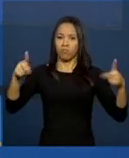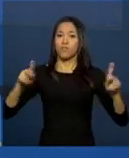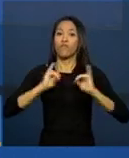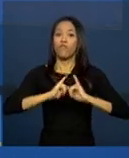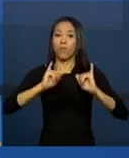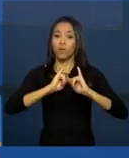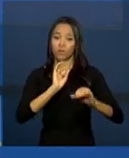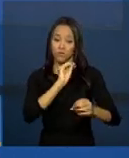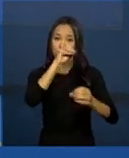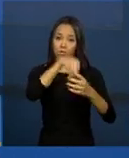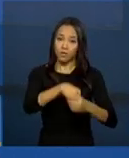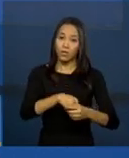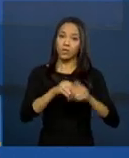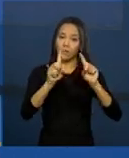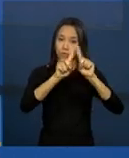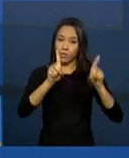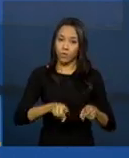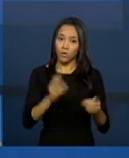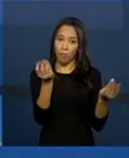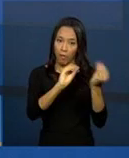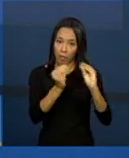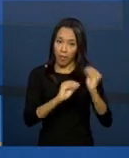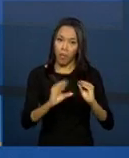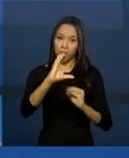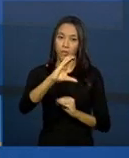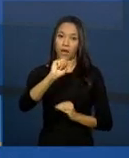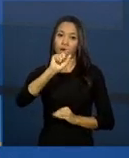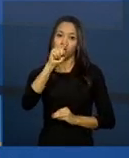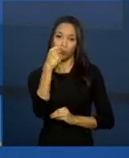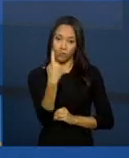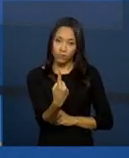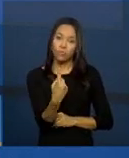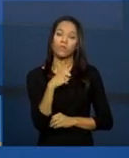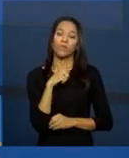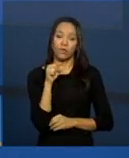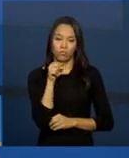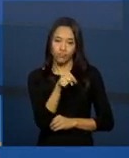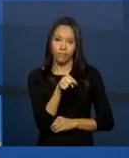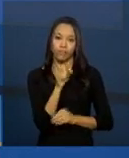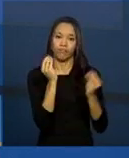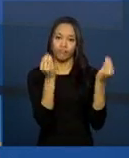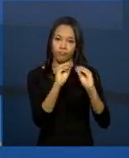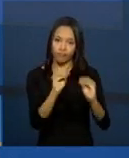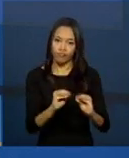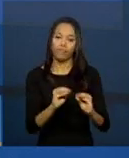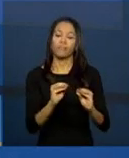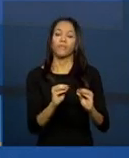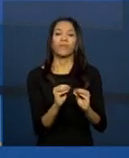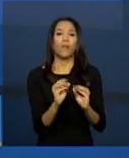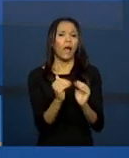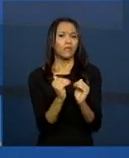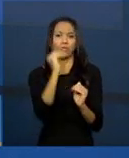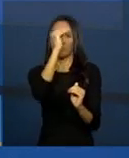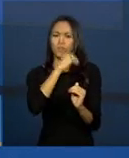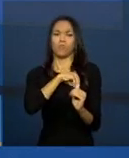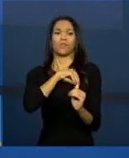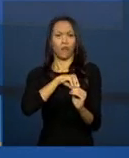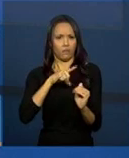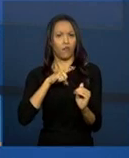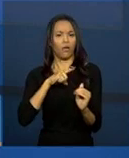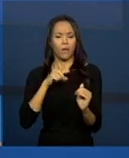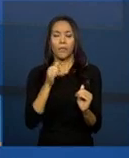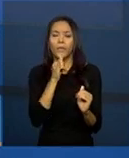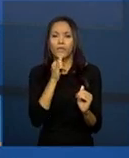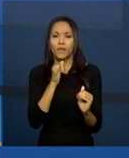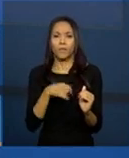Inclusive, outros programas que utilizam o Cade Único também, que têm corte de renda superior. Exemplo mais